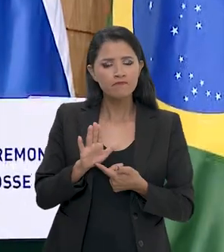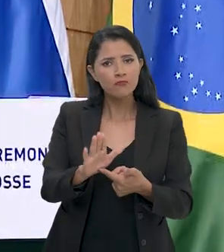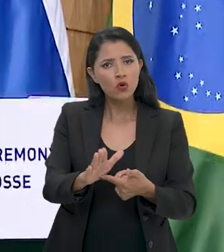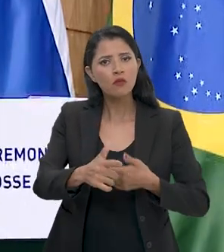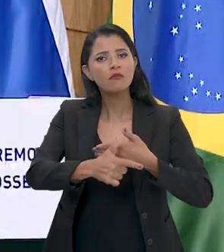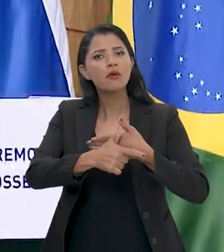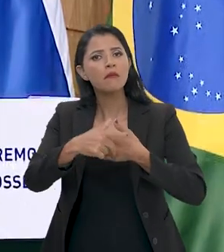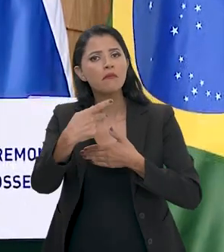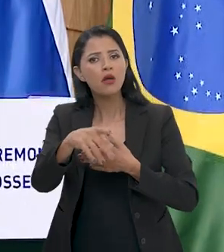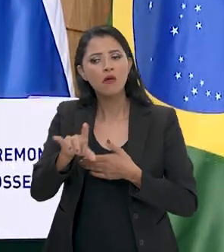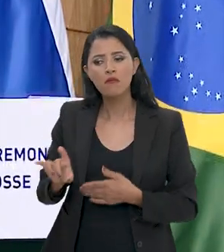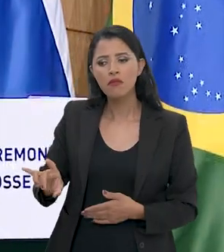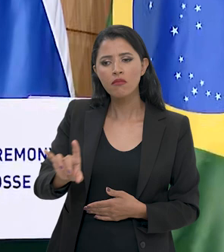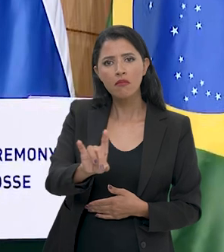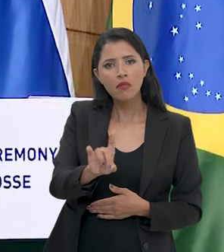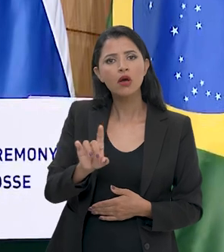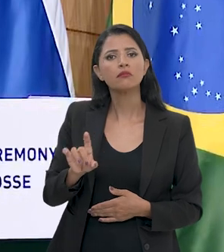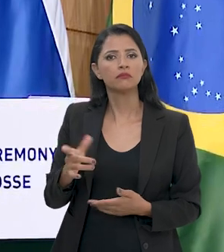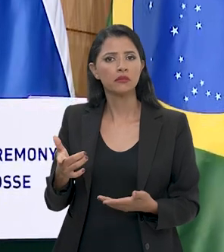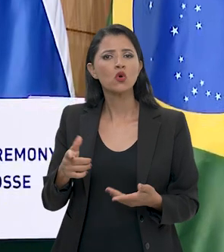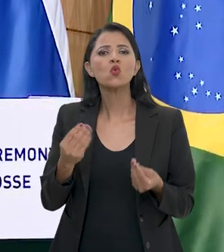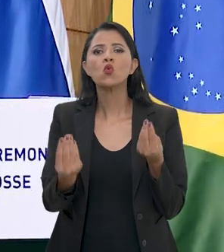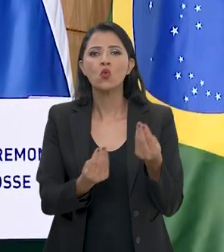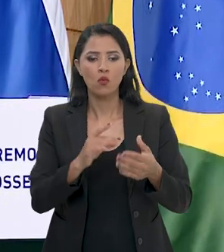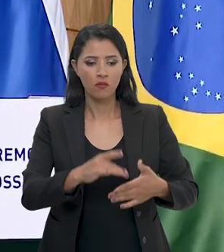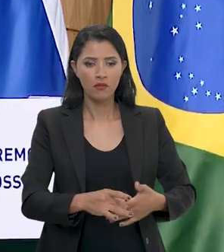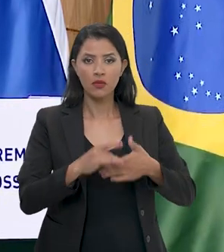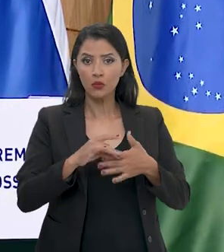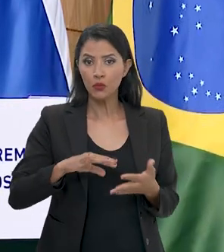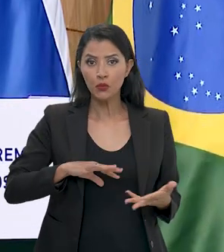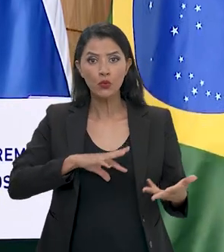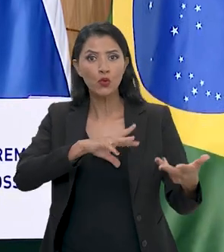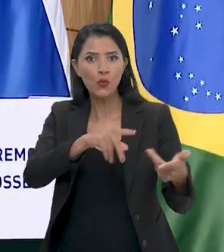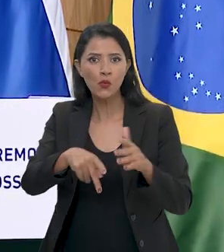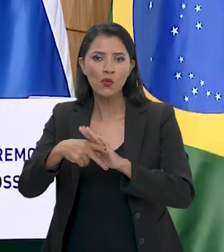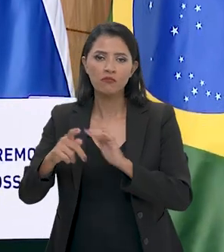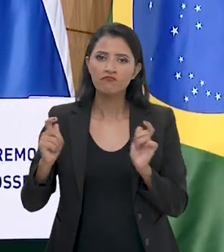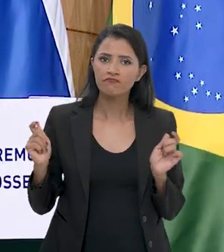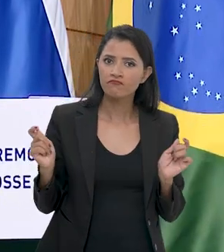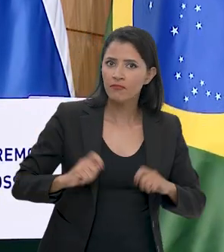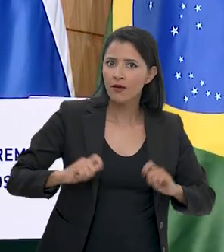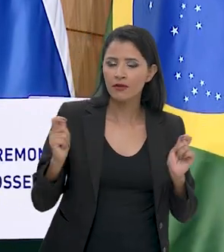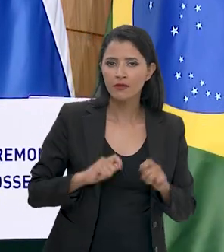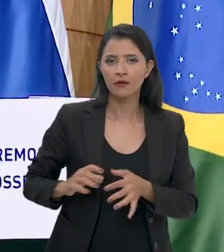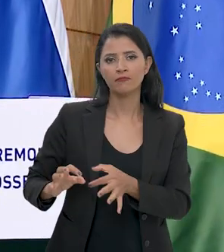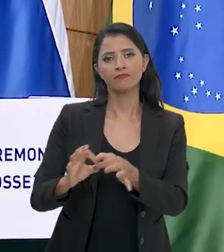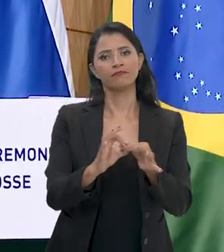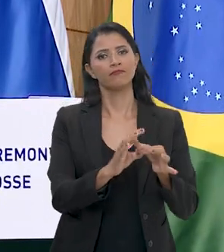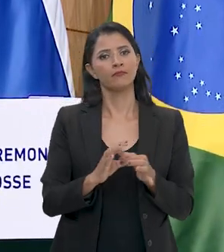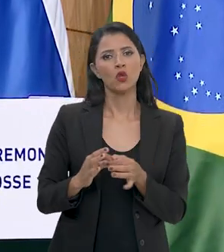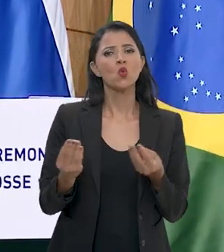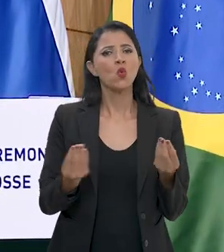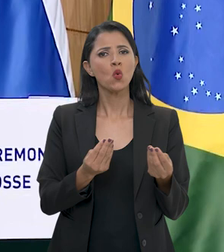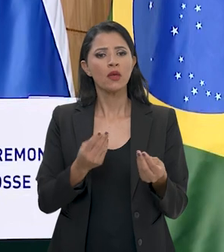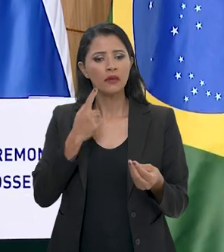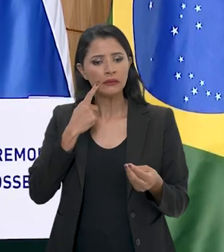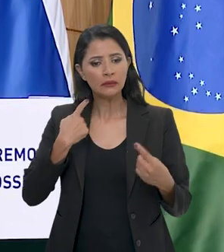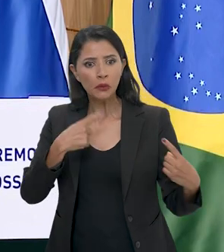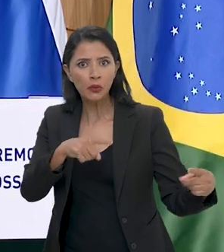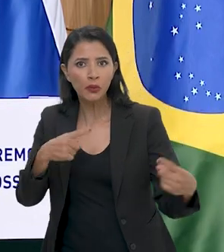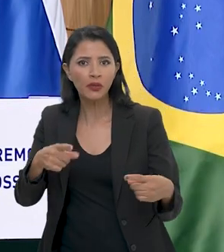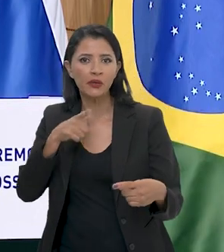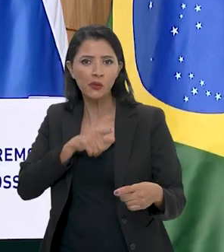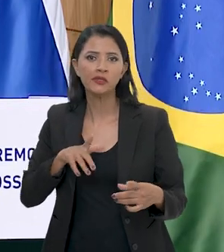reflexo do papel de seus integrantes como líderes globais e da sua capacidade de se unir para